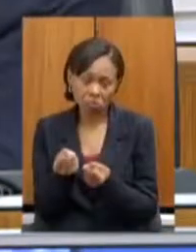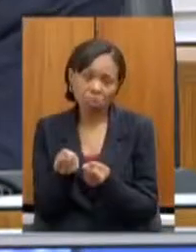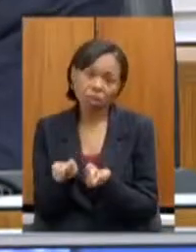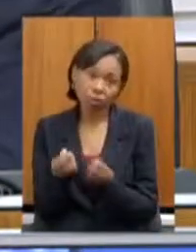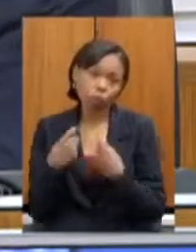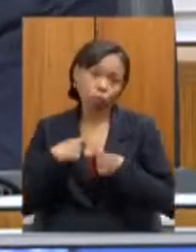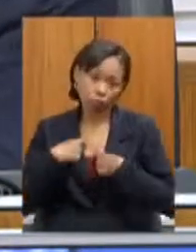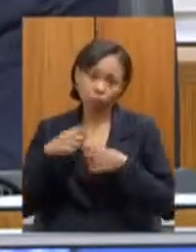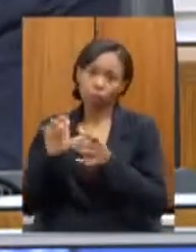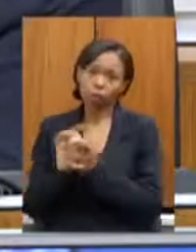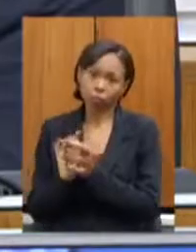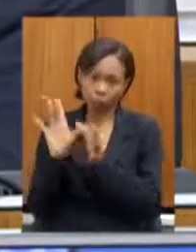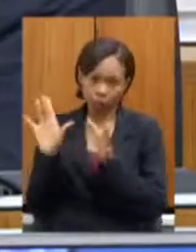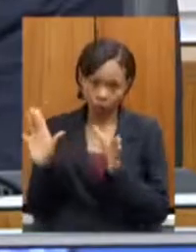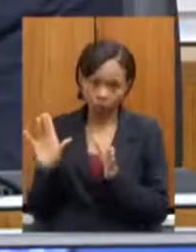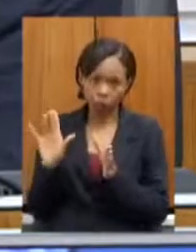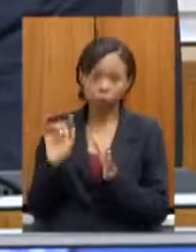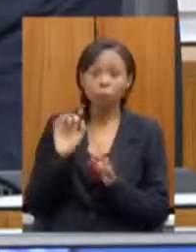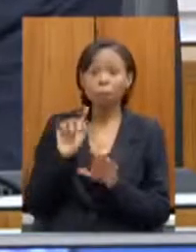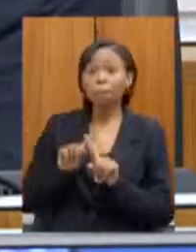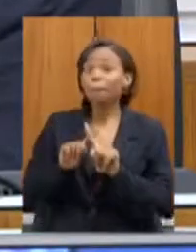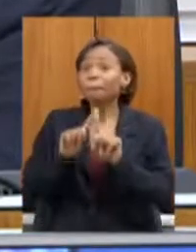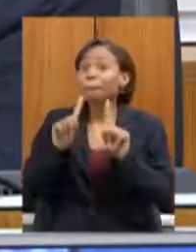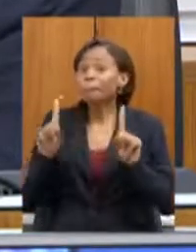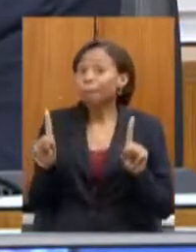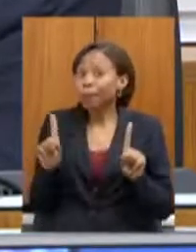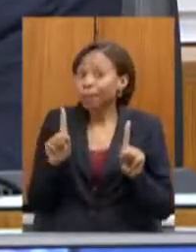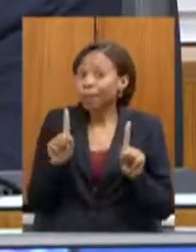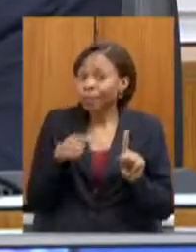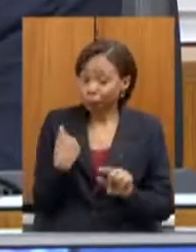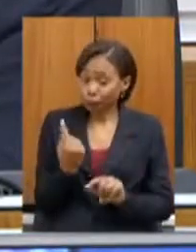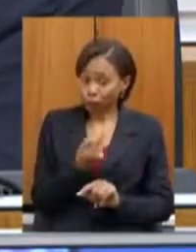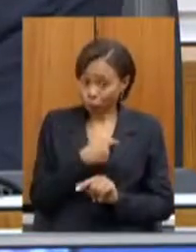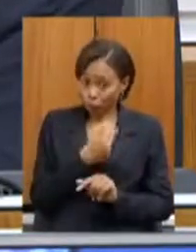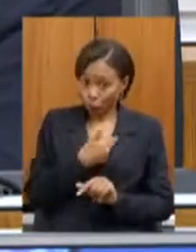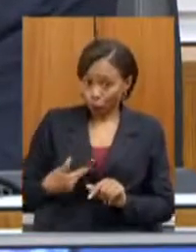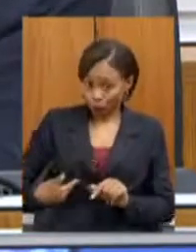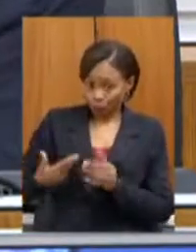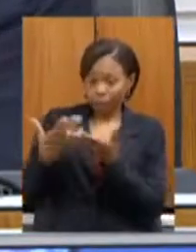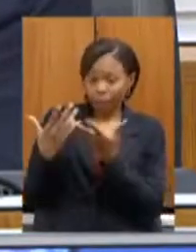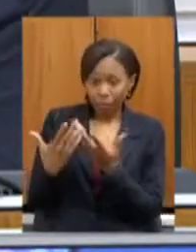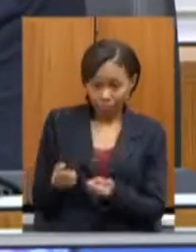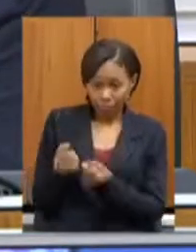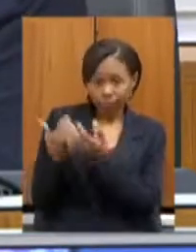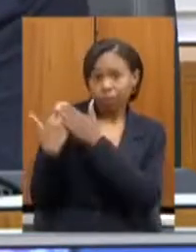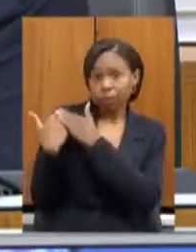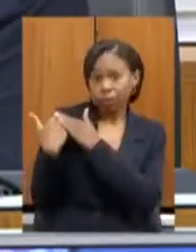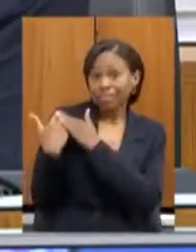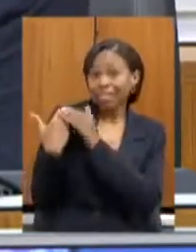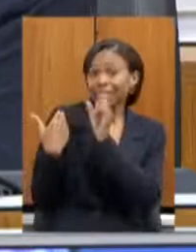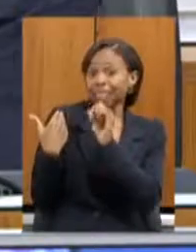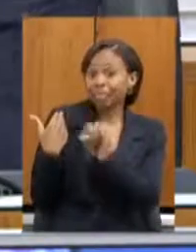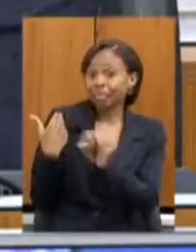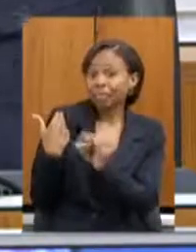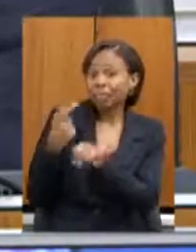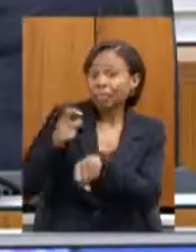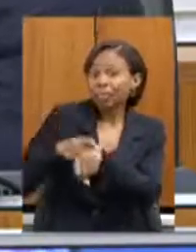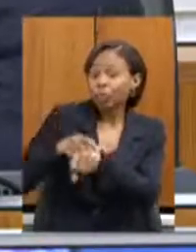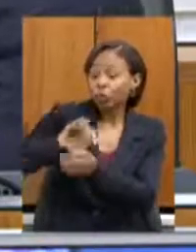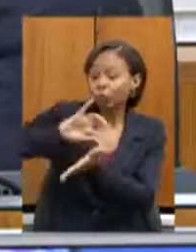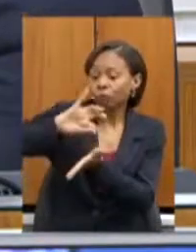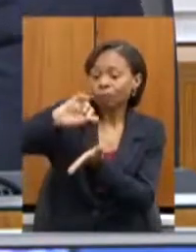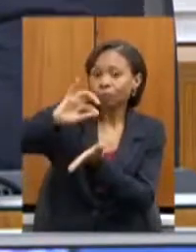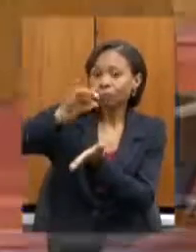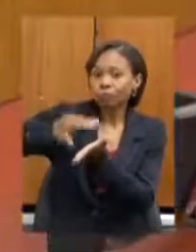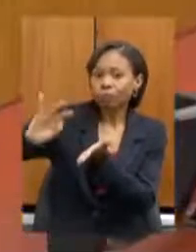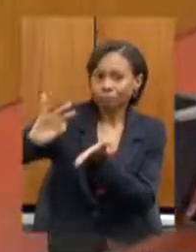dá autorização, mas nós só assumimos no momento em que eu assino o contrato de concessão. Então, é quase